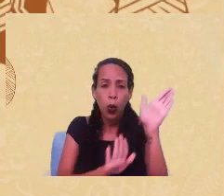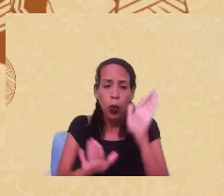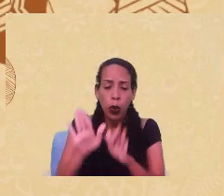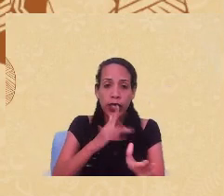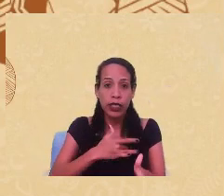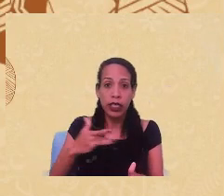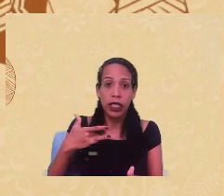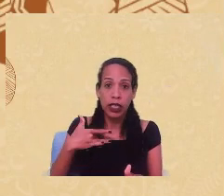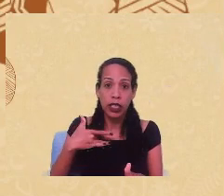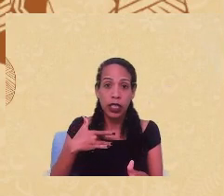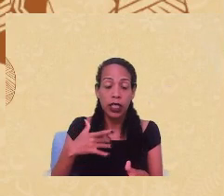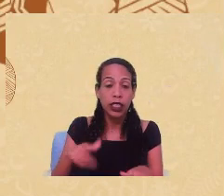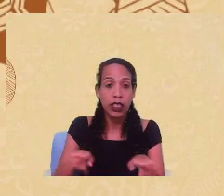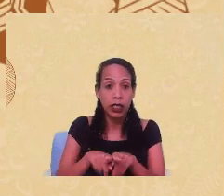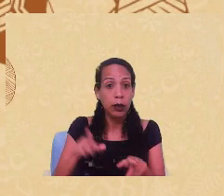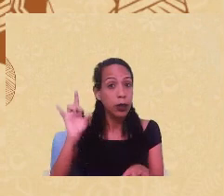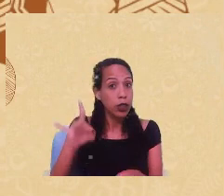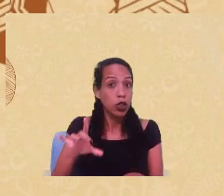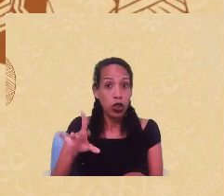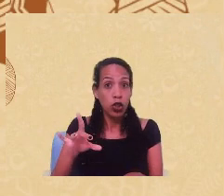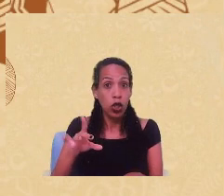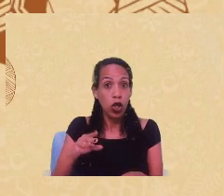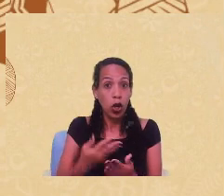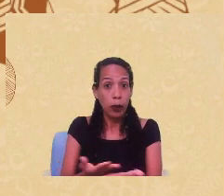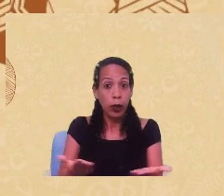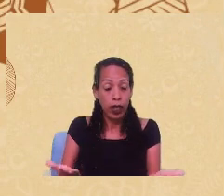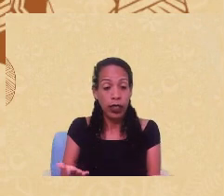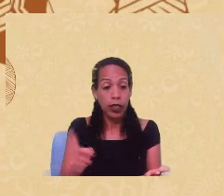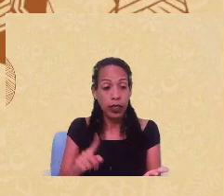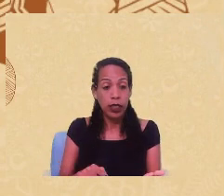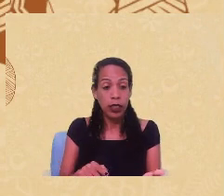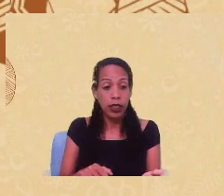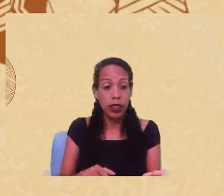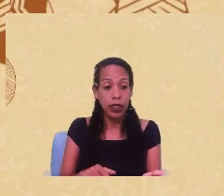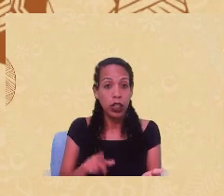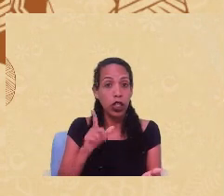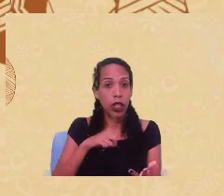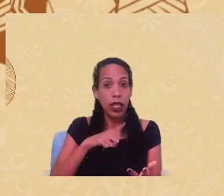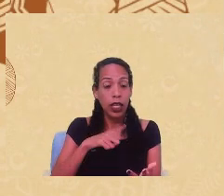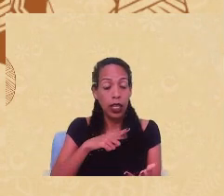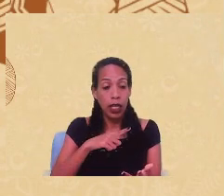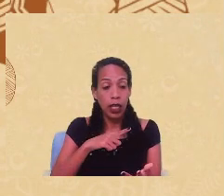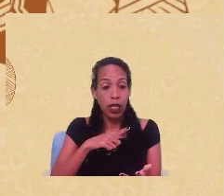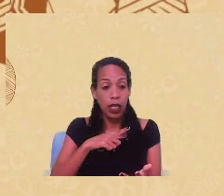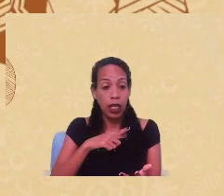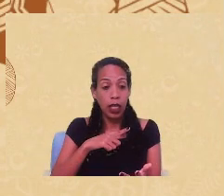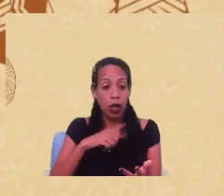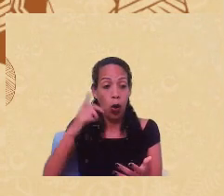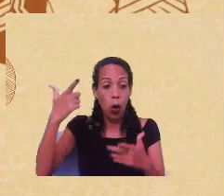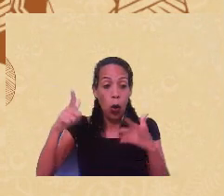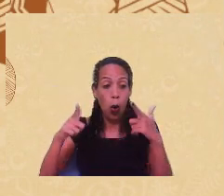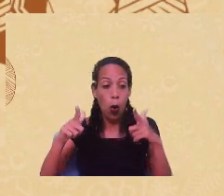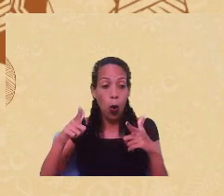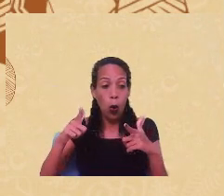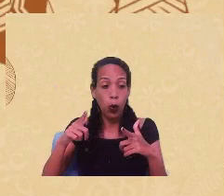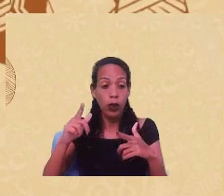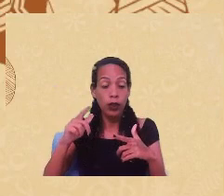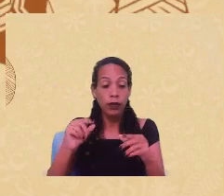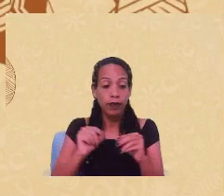orientada exclusivamente por esse tipo ou por essas epistemologias.